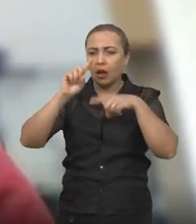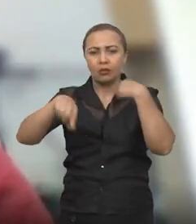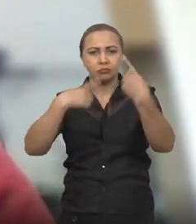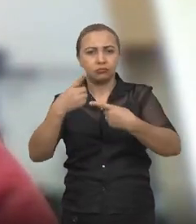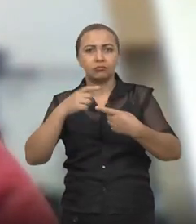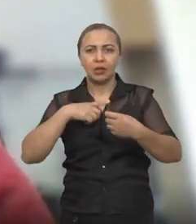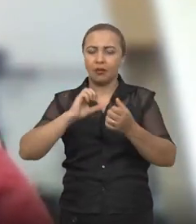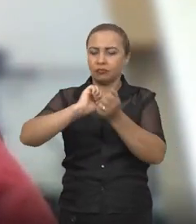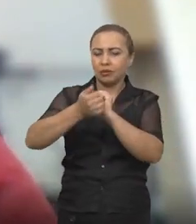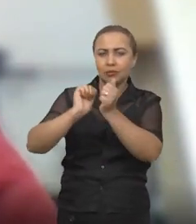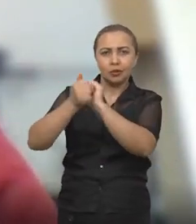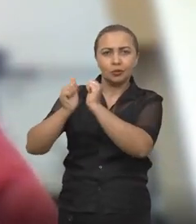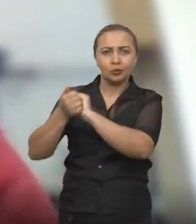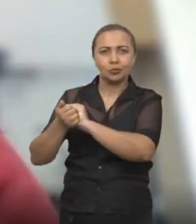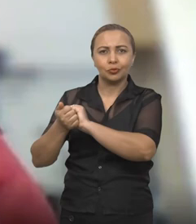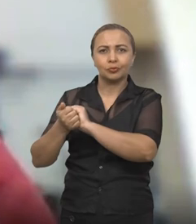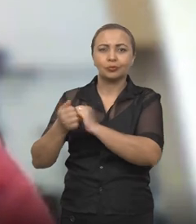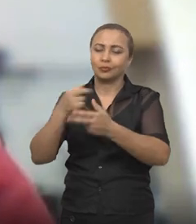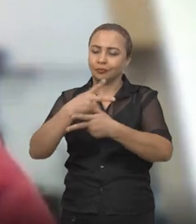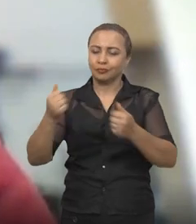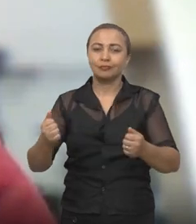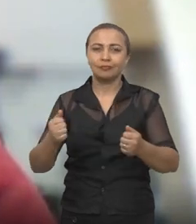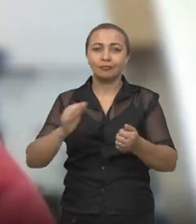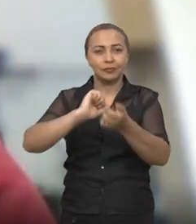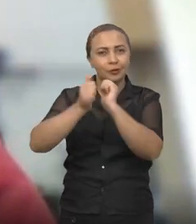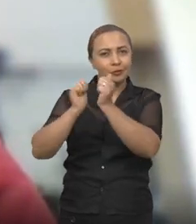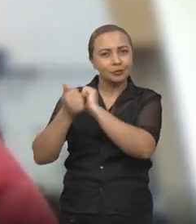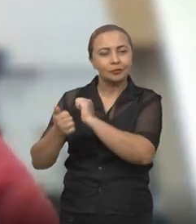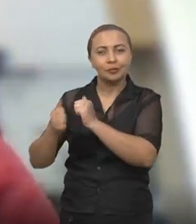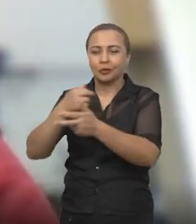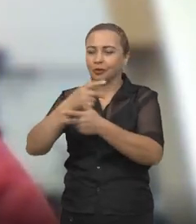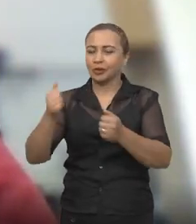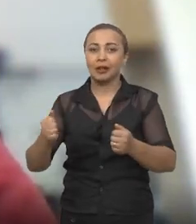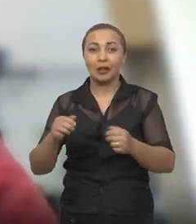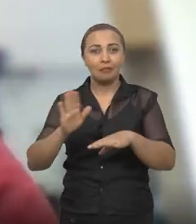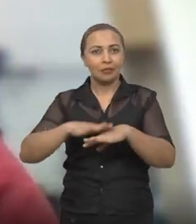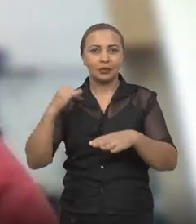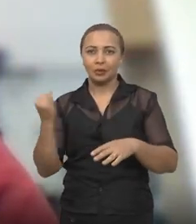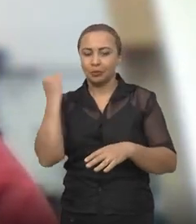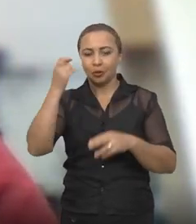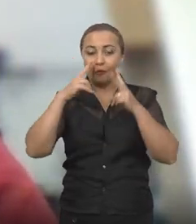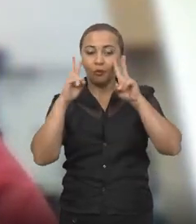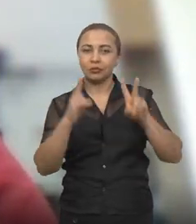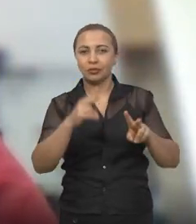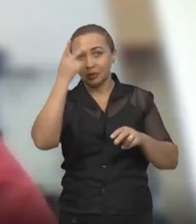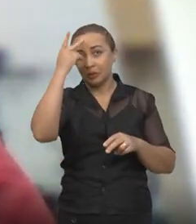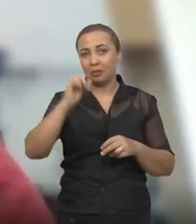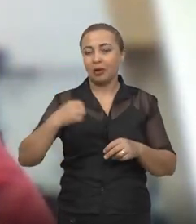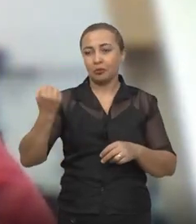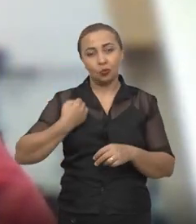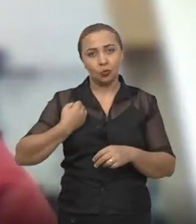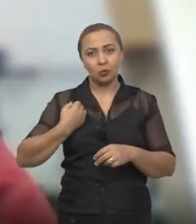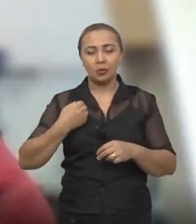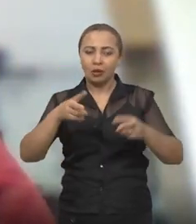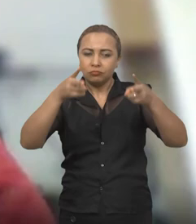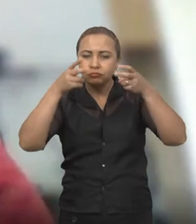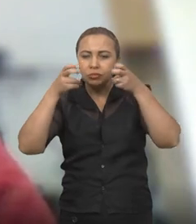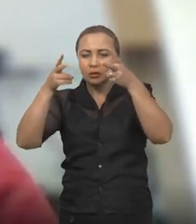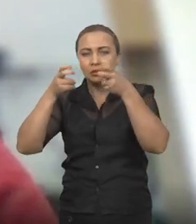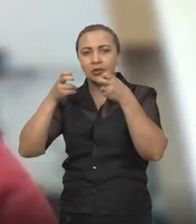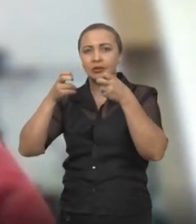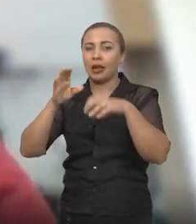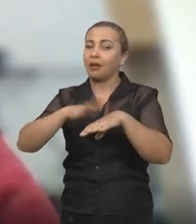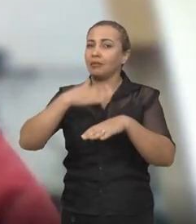E ele foi passando por várias atualizações. Atualizações, principalmente, voltadas para o algoritmo, para a